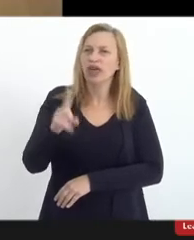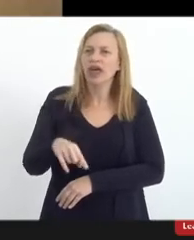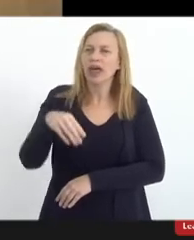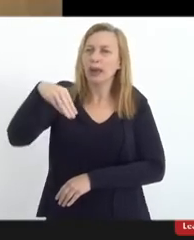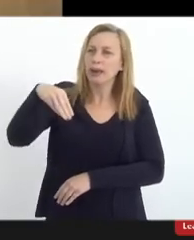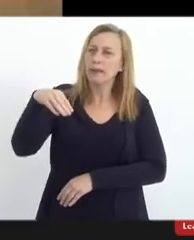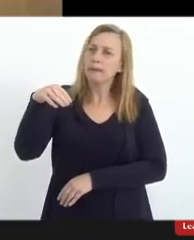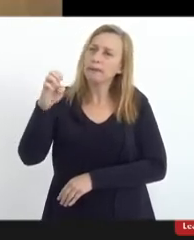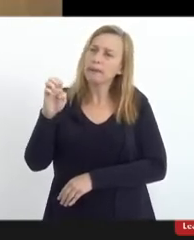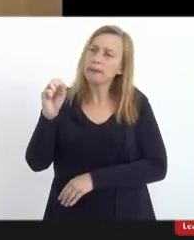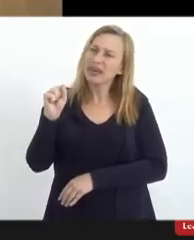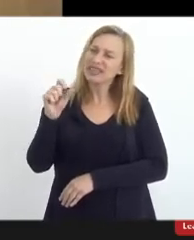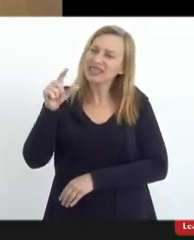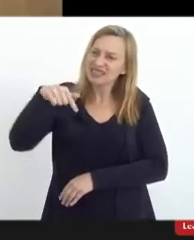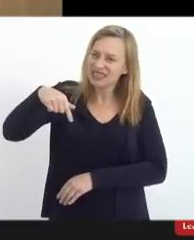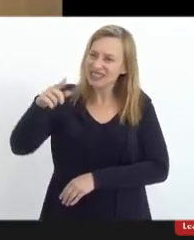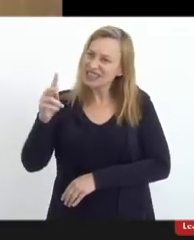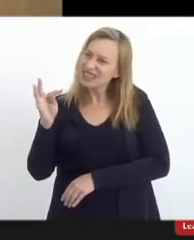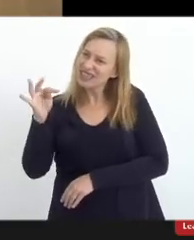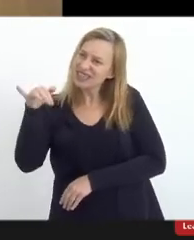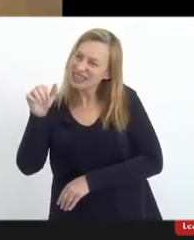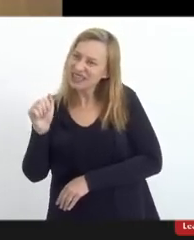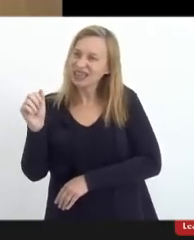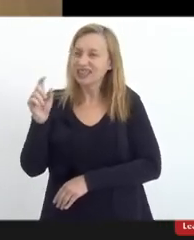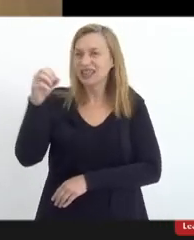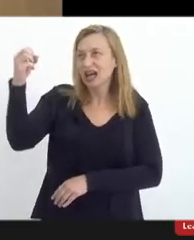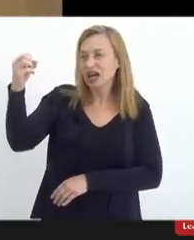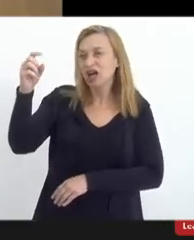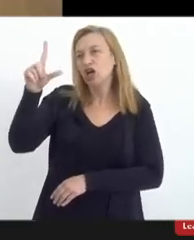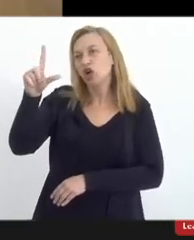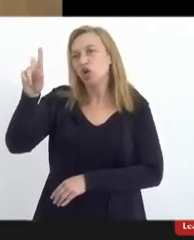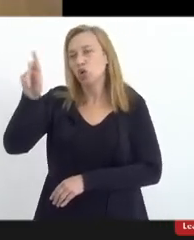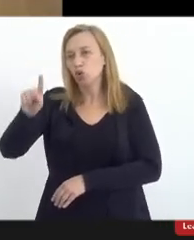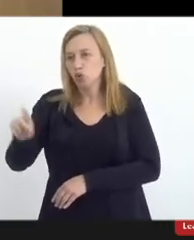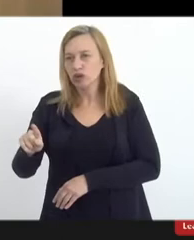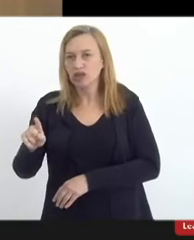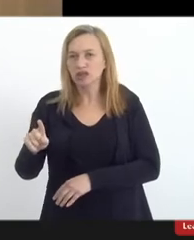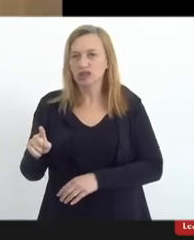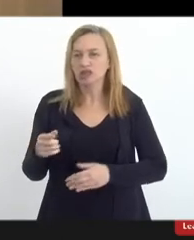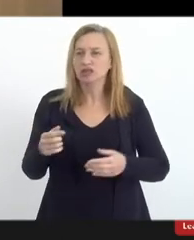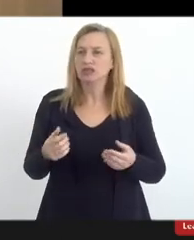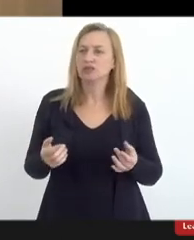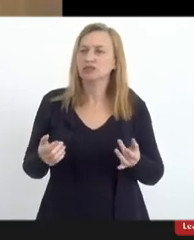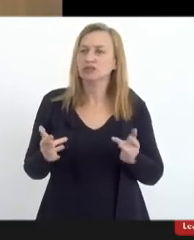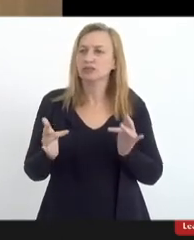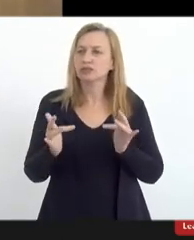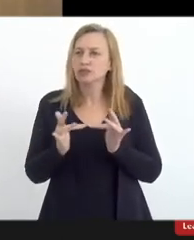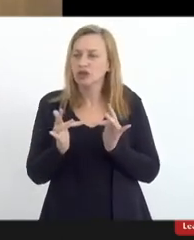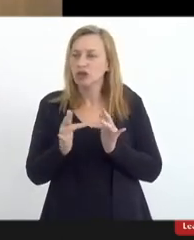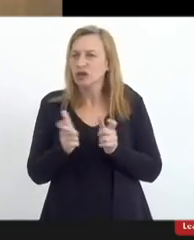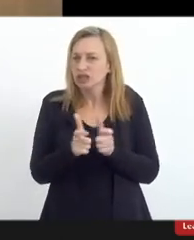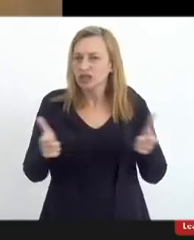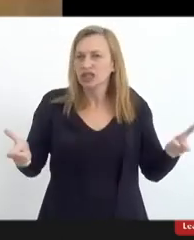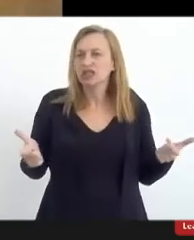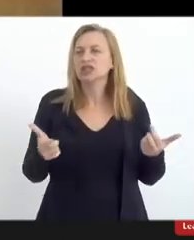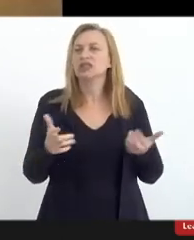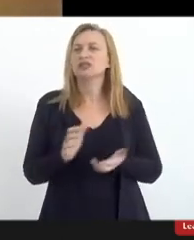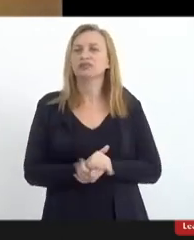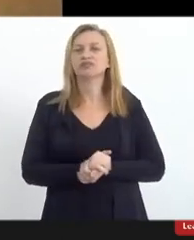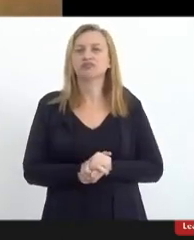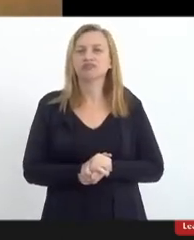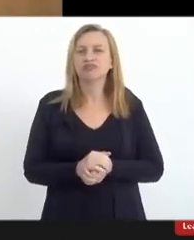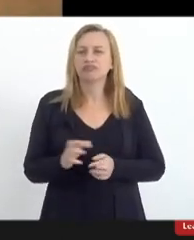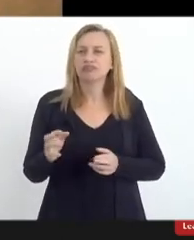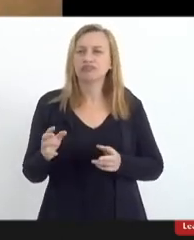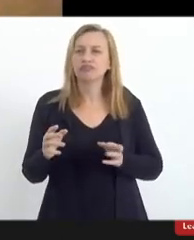E também a nossa proximidade com eles é muito grande, porque formamos o que nós chamamos das religiões